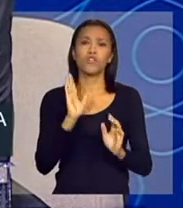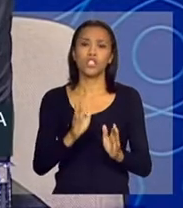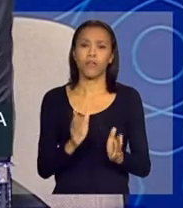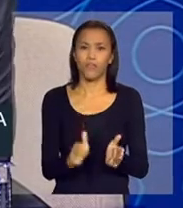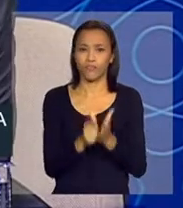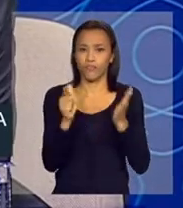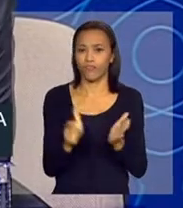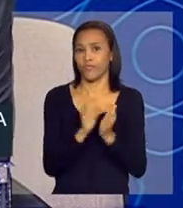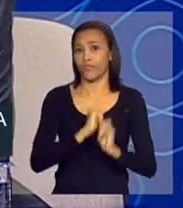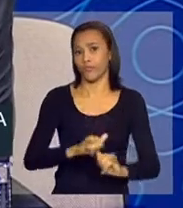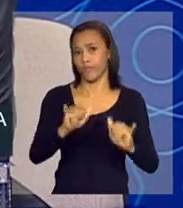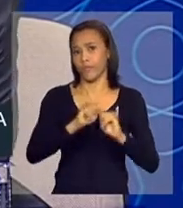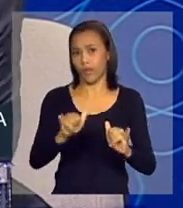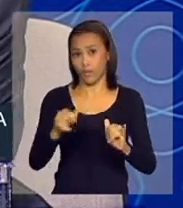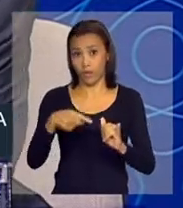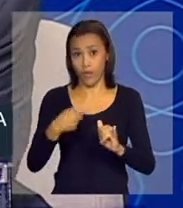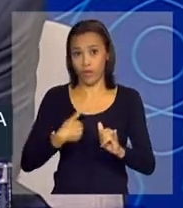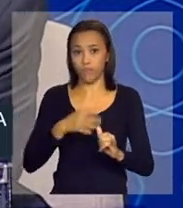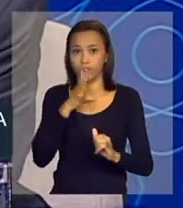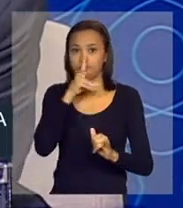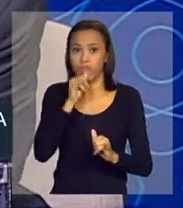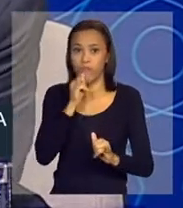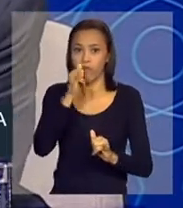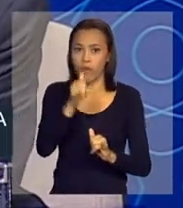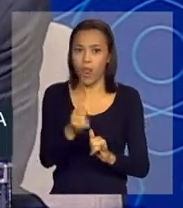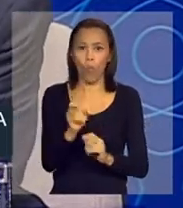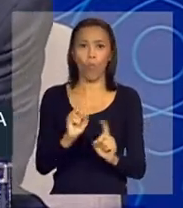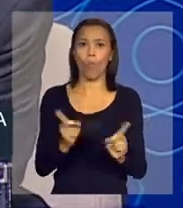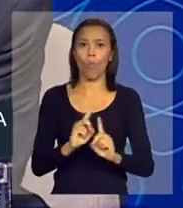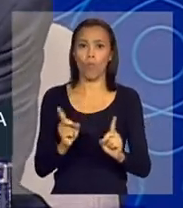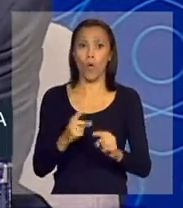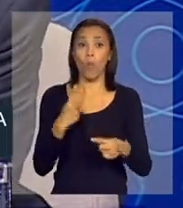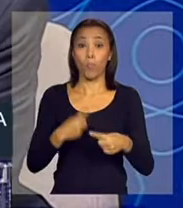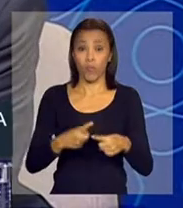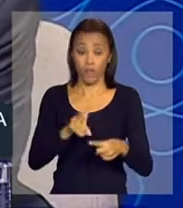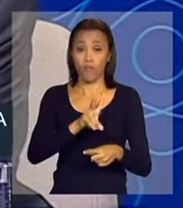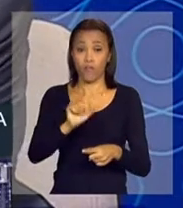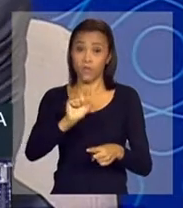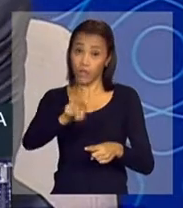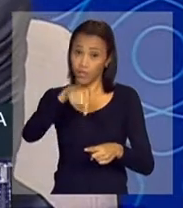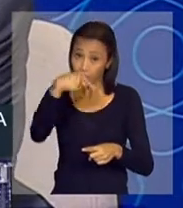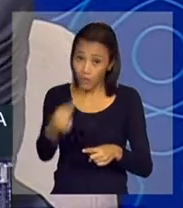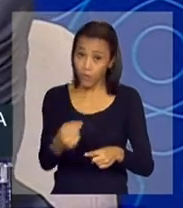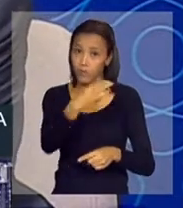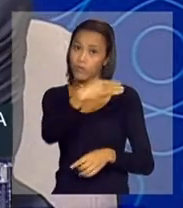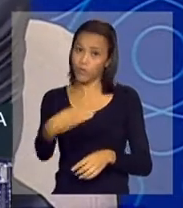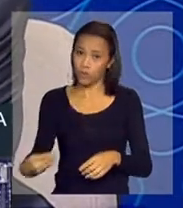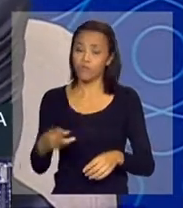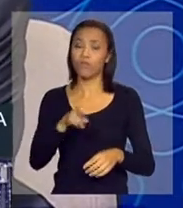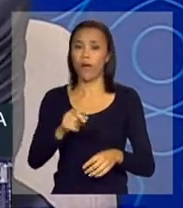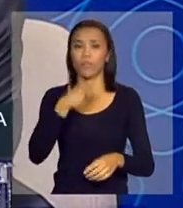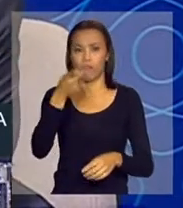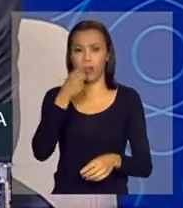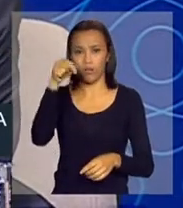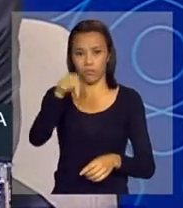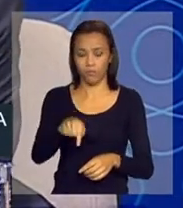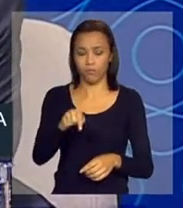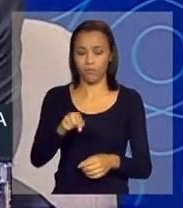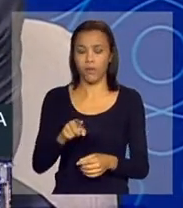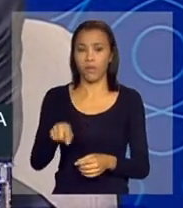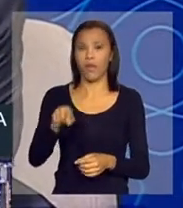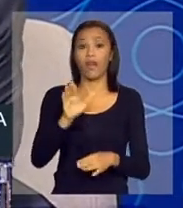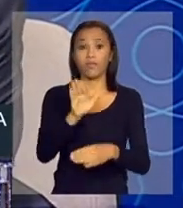reportagem. Eu não posso me antecipar, porque isso será apresentado pelo Ministério de Minas e Energia ainda na parte